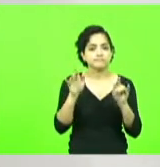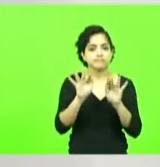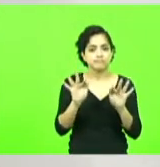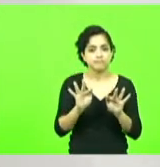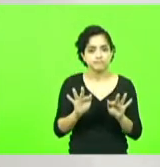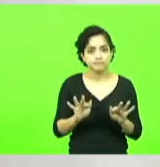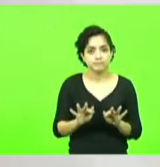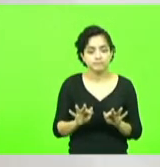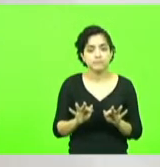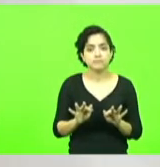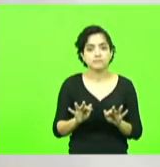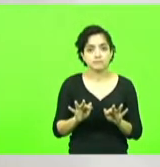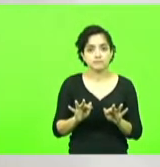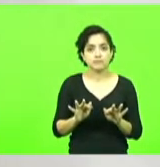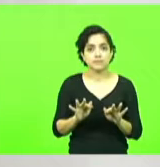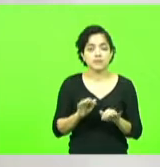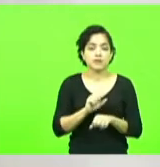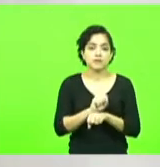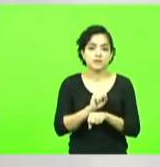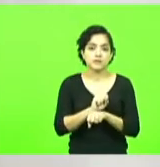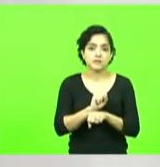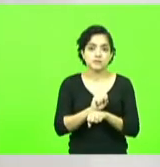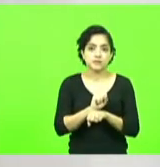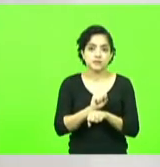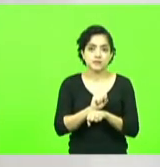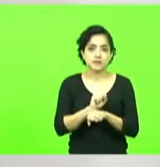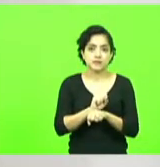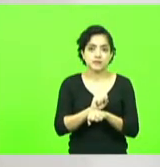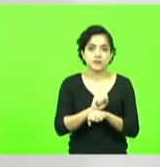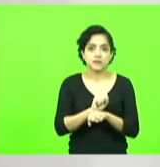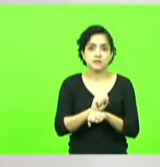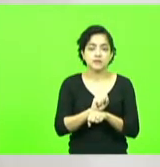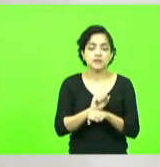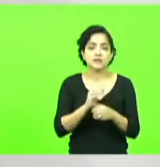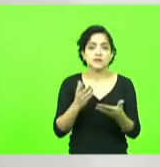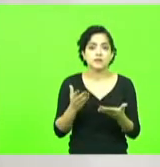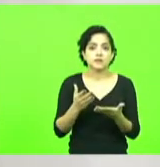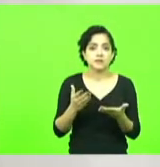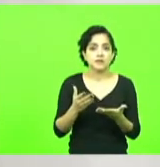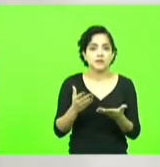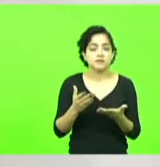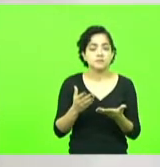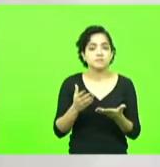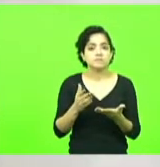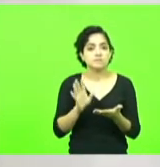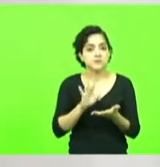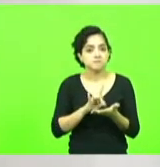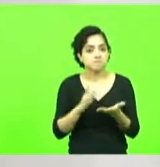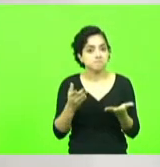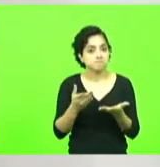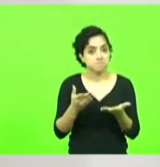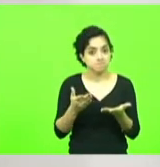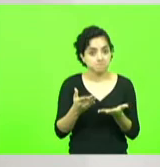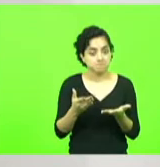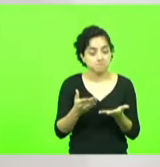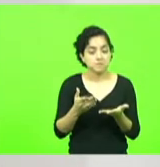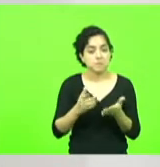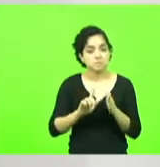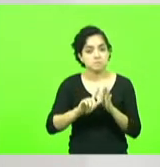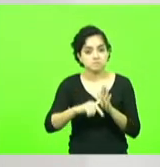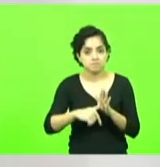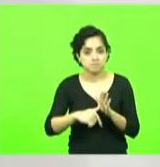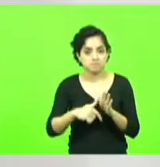Fiquei esperando o diário oficial até as oito e meia, mas ele não se concretizou. quem sabe hoje deve ter dado uma atrasadinha